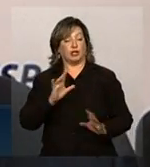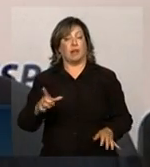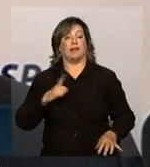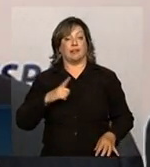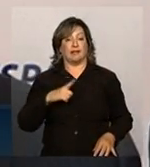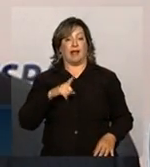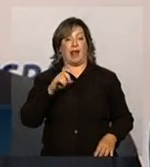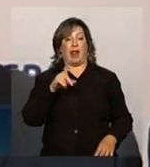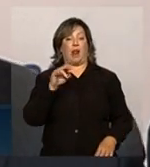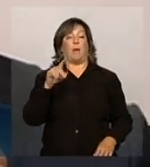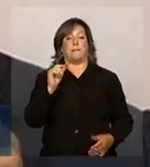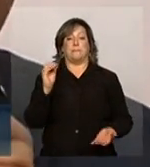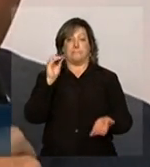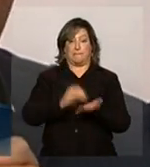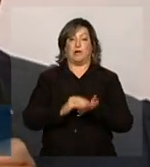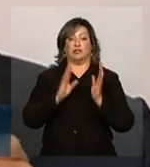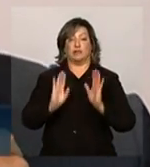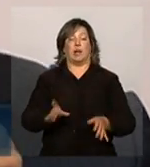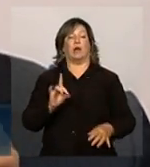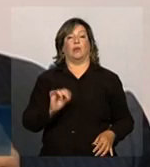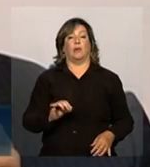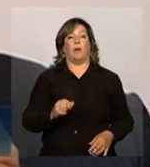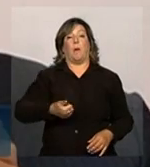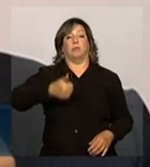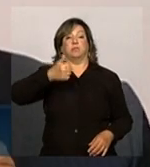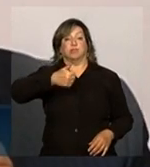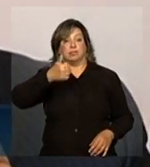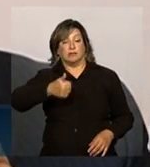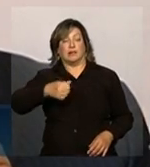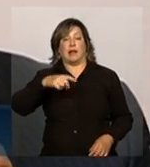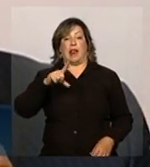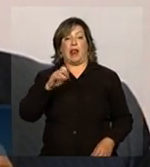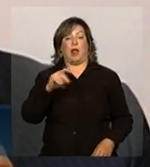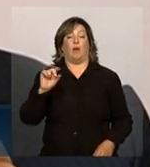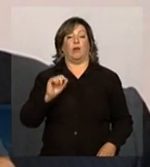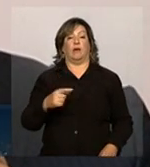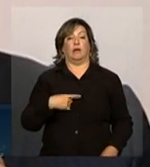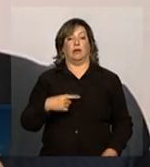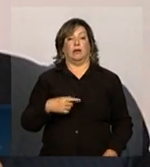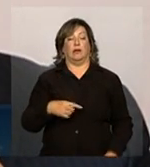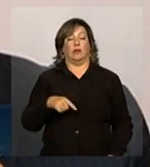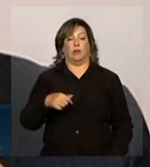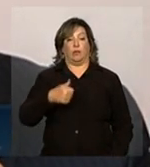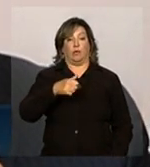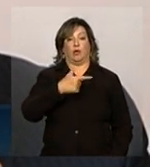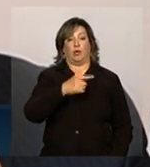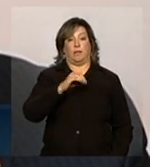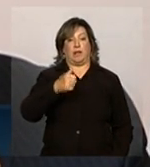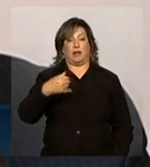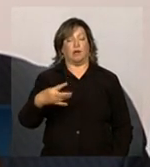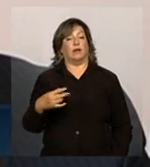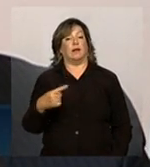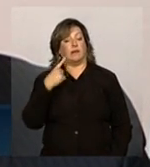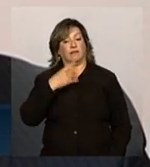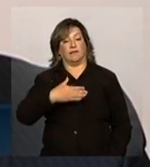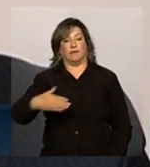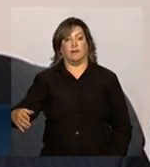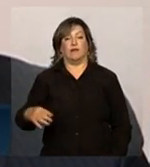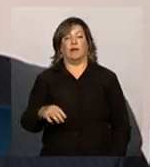marcado, que é o leilão primeiro, leilão 1-2014, que está previsto para